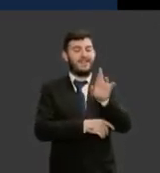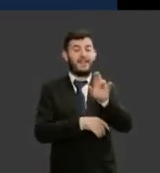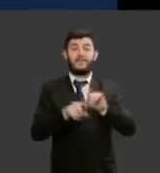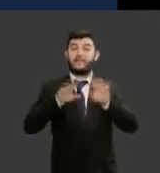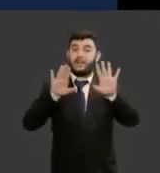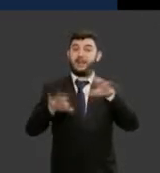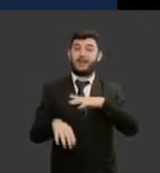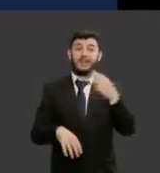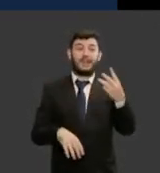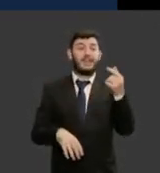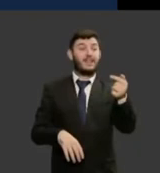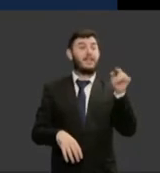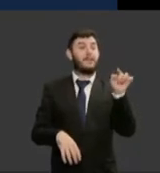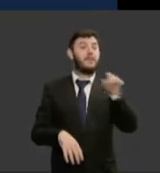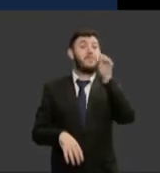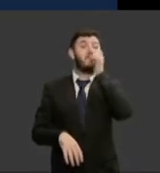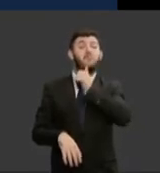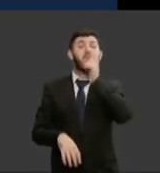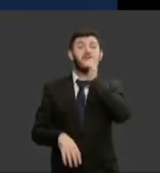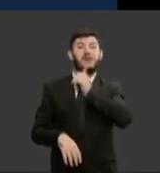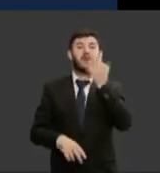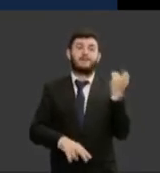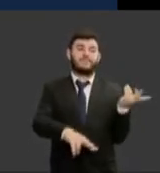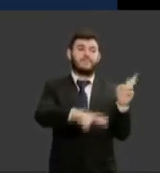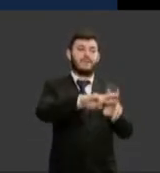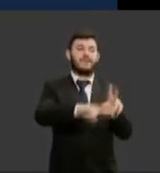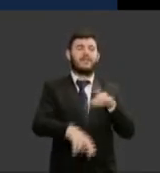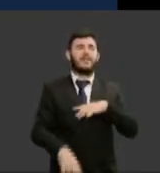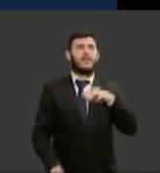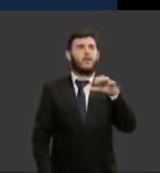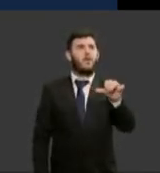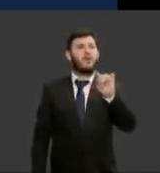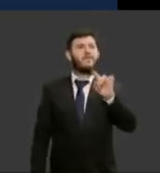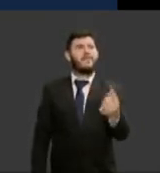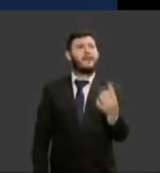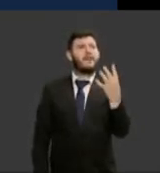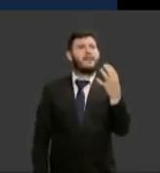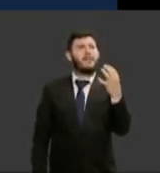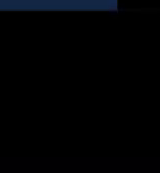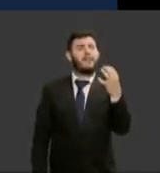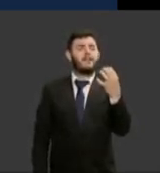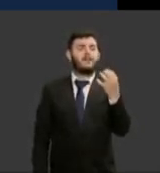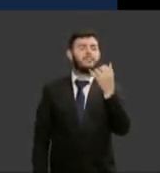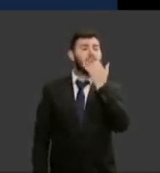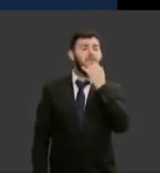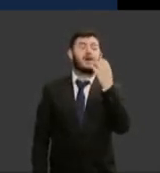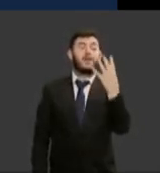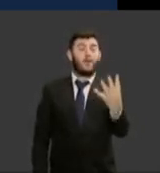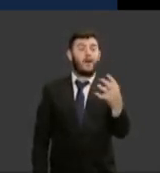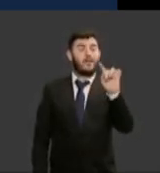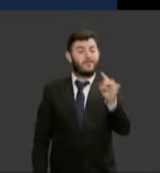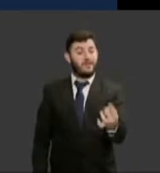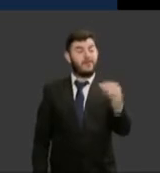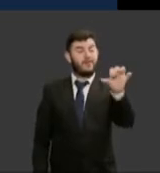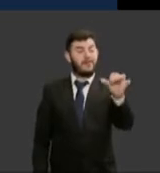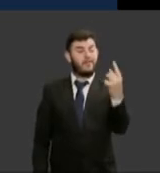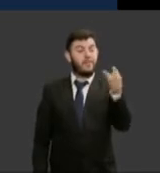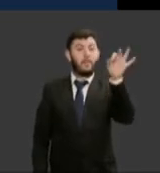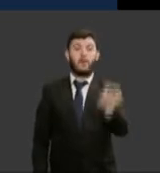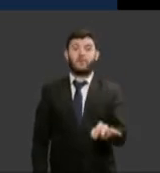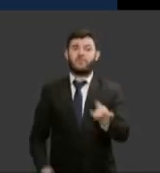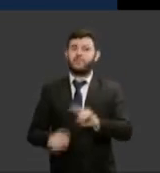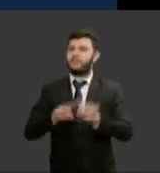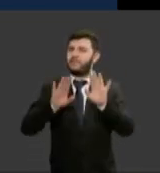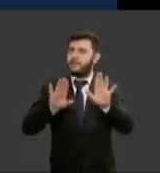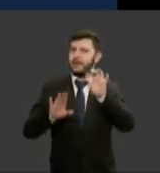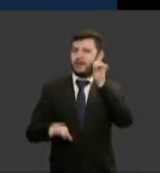privadas de liberdade então são 4,91% a manutenção dessas mulheres dentro das unidades